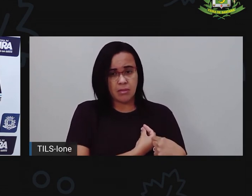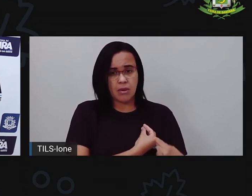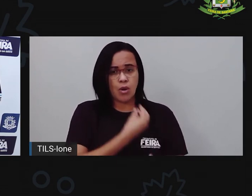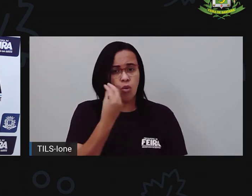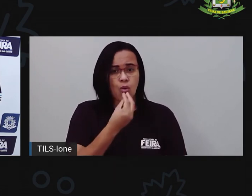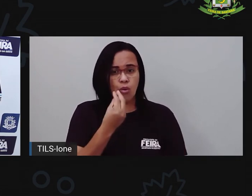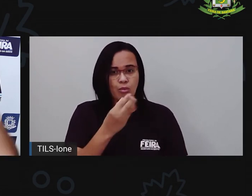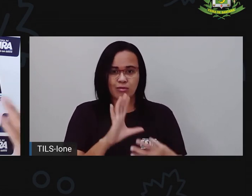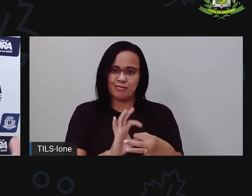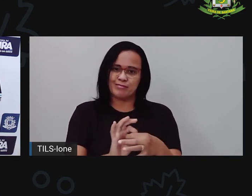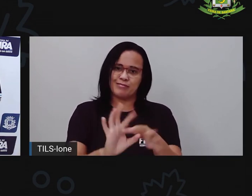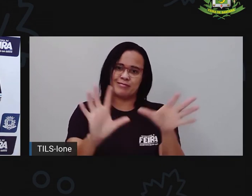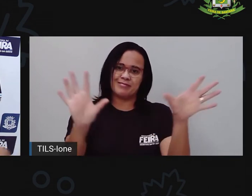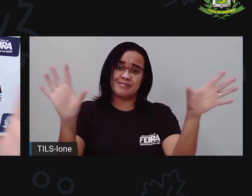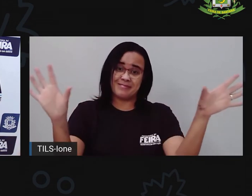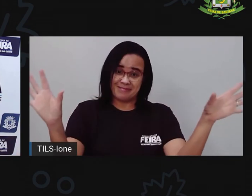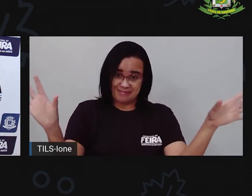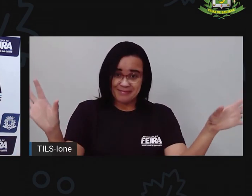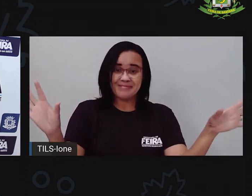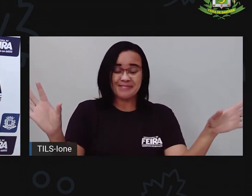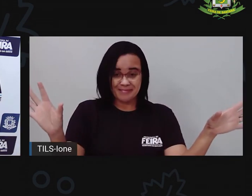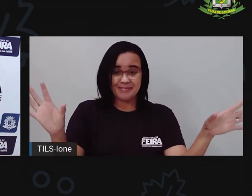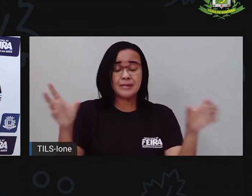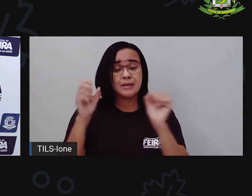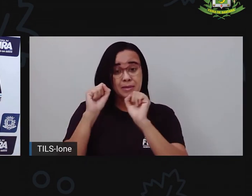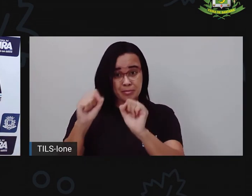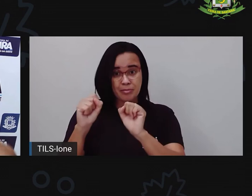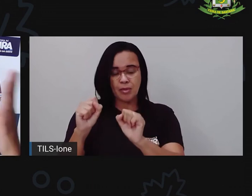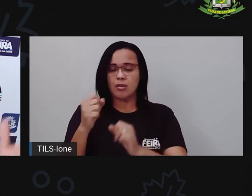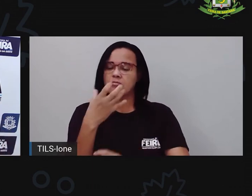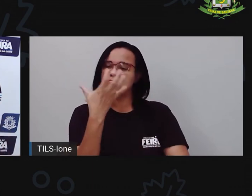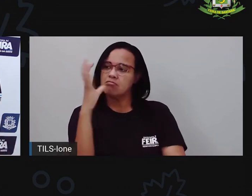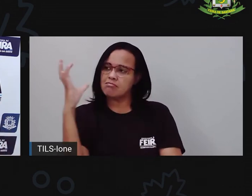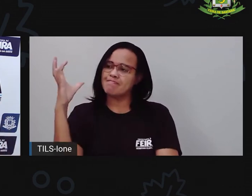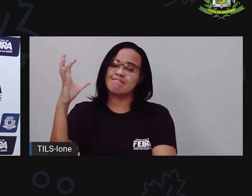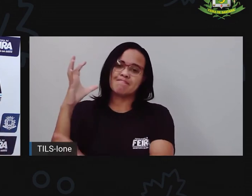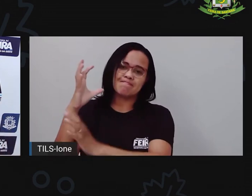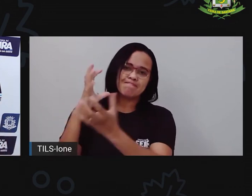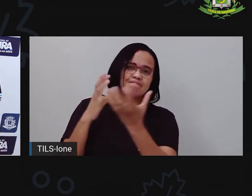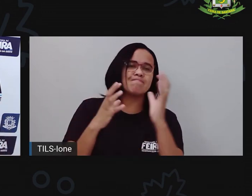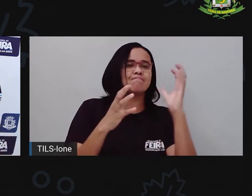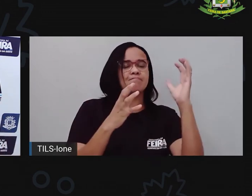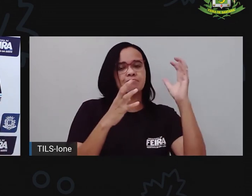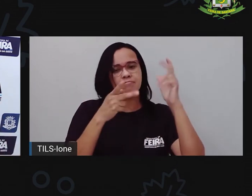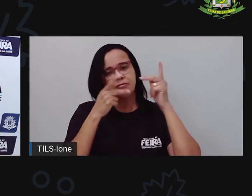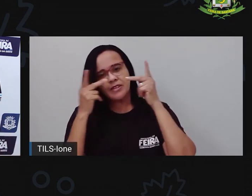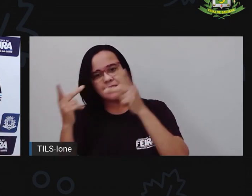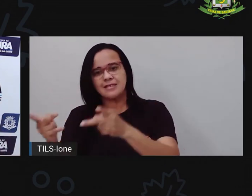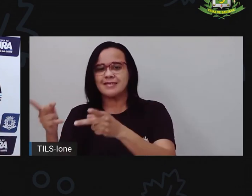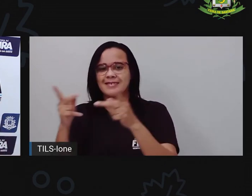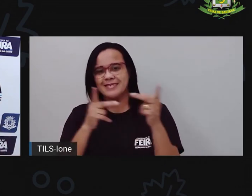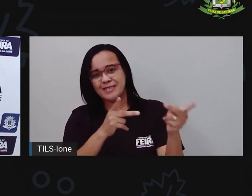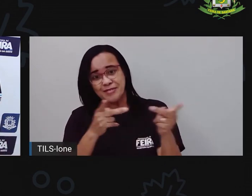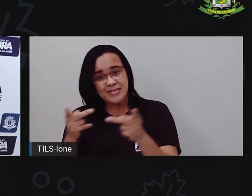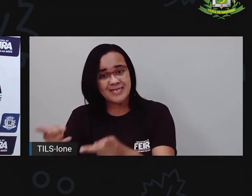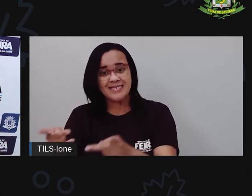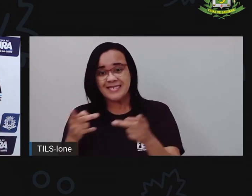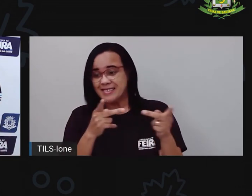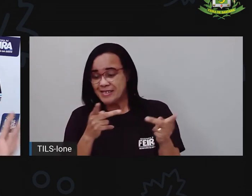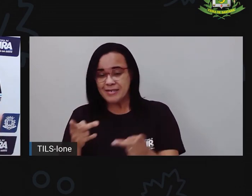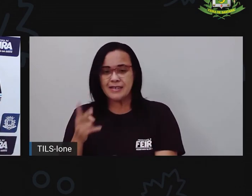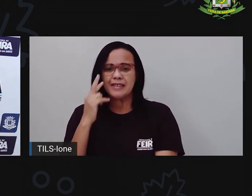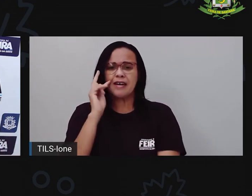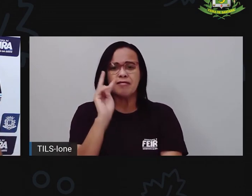local, né? Uma floresta, uma praia, um mundo, né? O Parque da Lagoa, quando você for, não mexa lá no